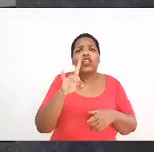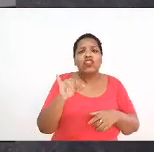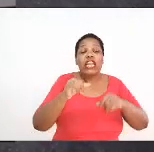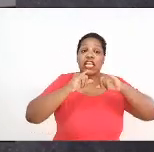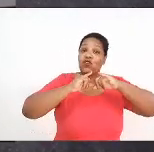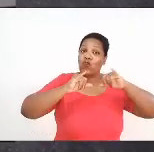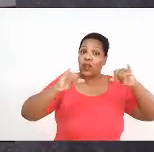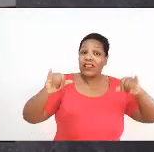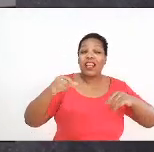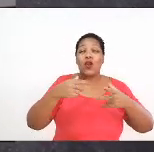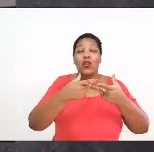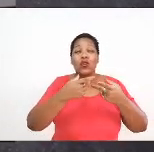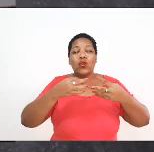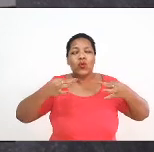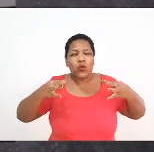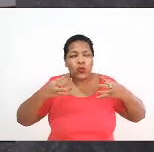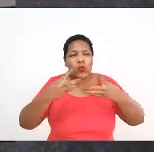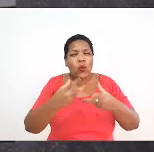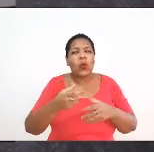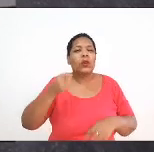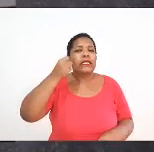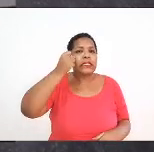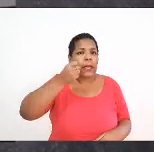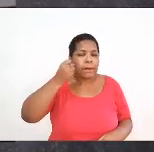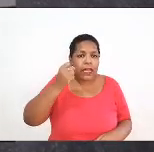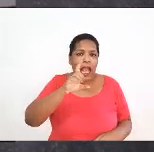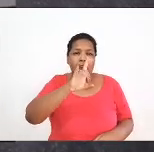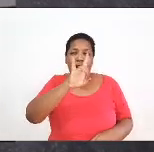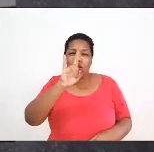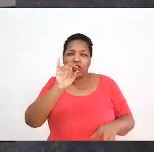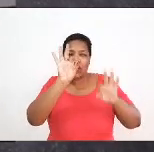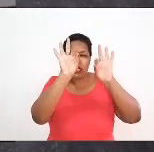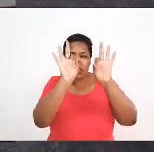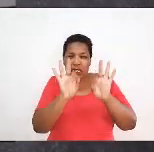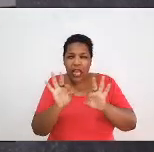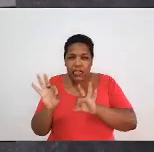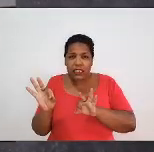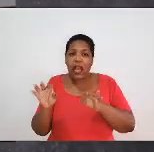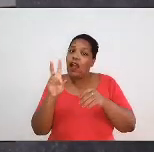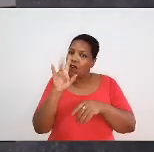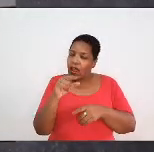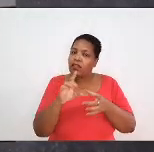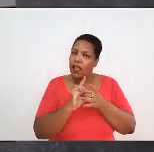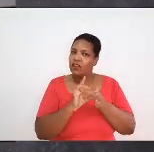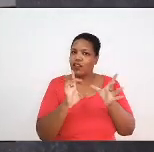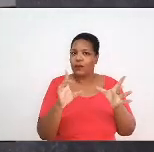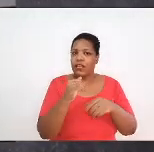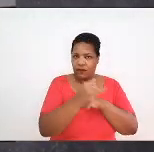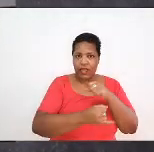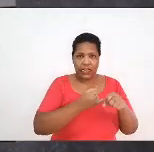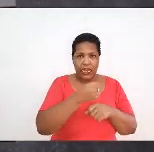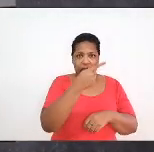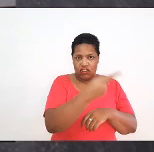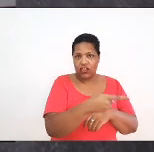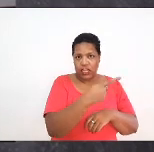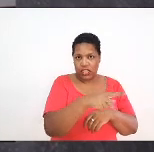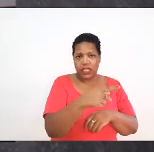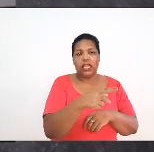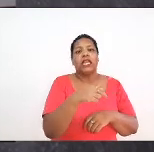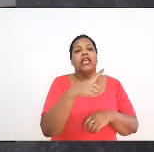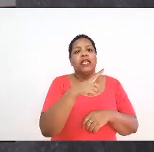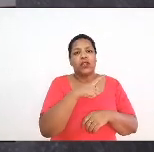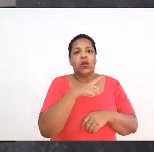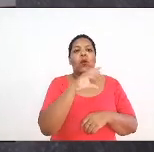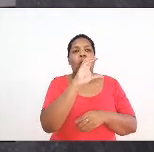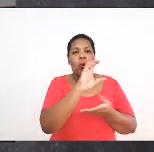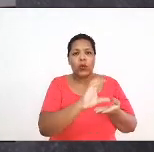os seminários, as datas, vão estar disponíveis tanto na nossa rede aqui do Conselho Federal, dos conselhos regionais, quanto